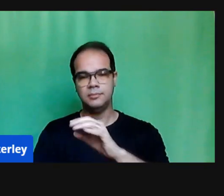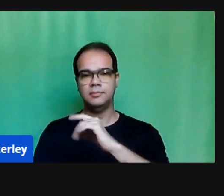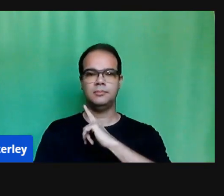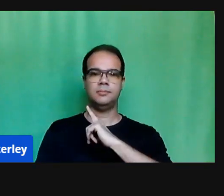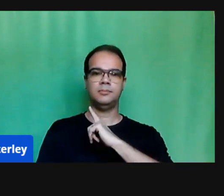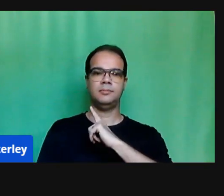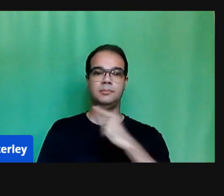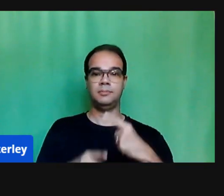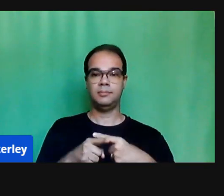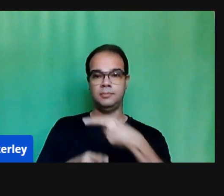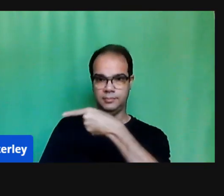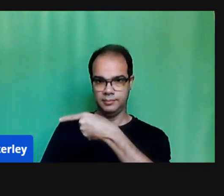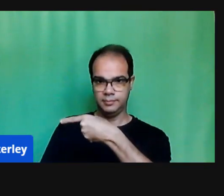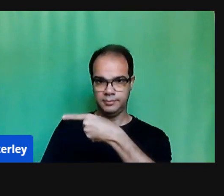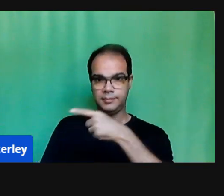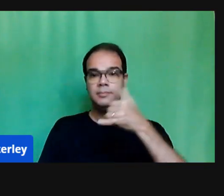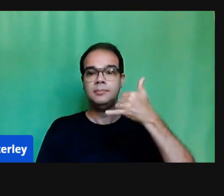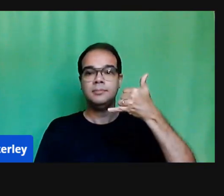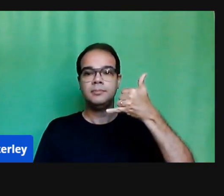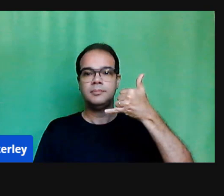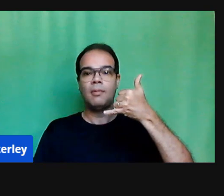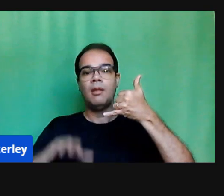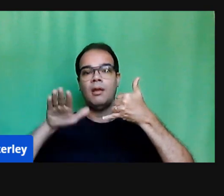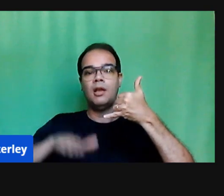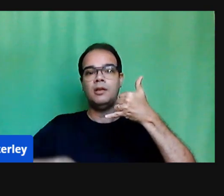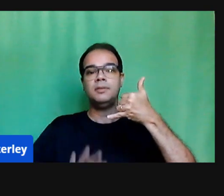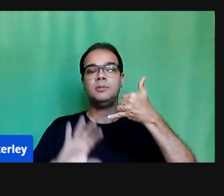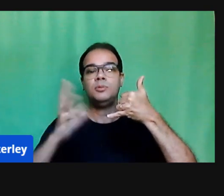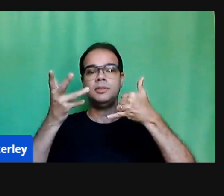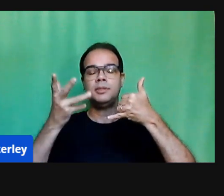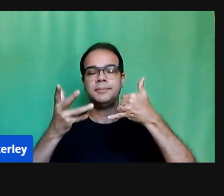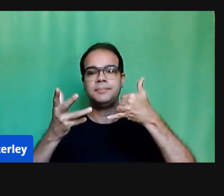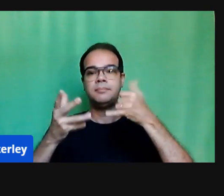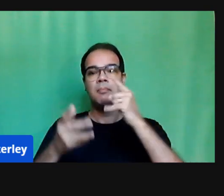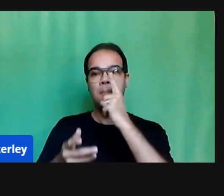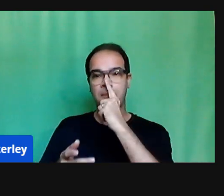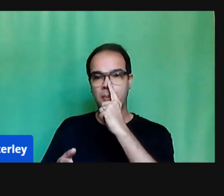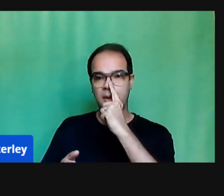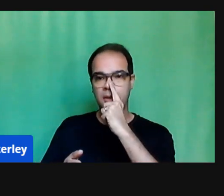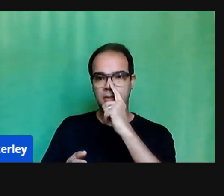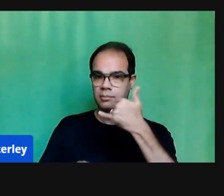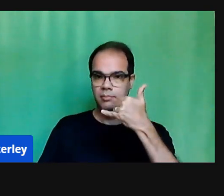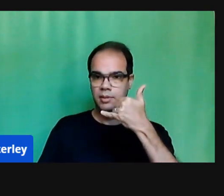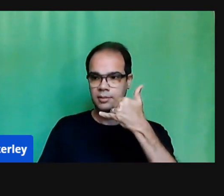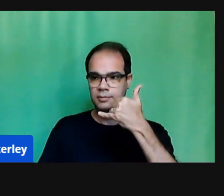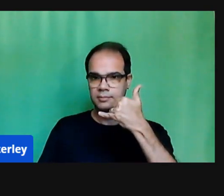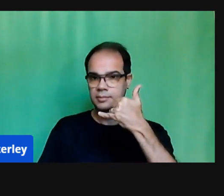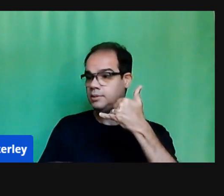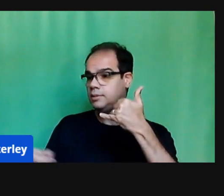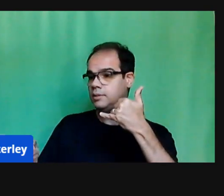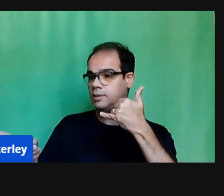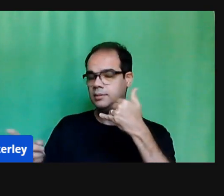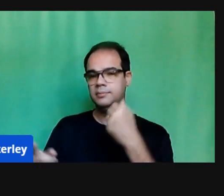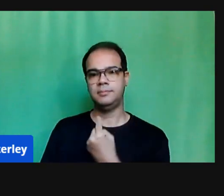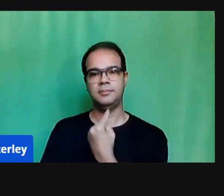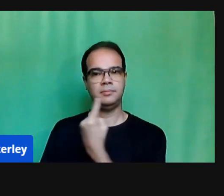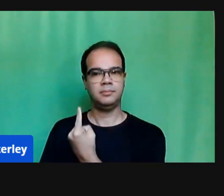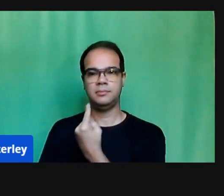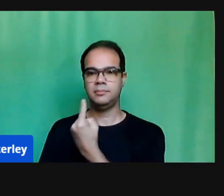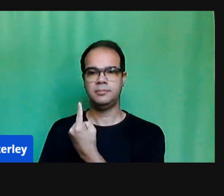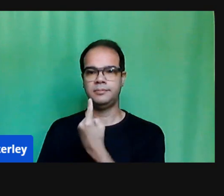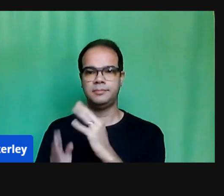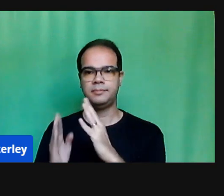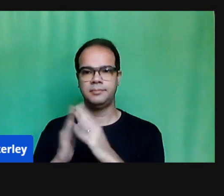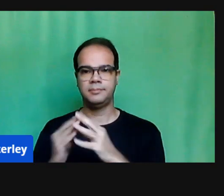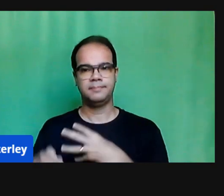o celular da mãe que vai trabalhar. Então, é preciso respeitar essa dinâmica, essa rotina, essas